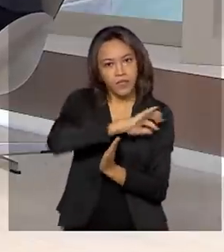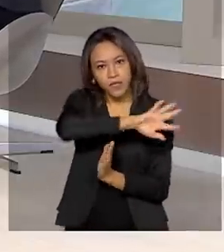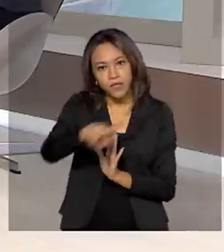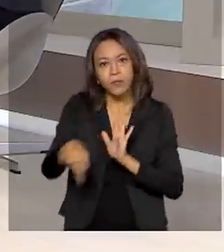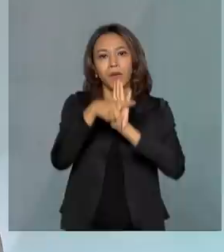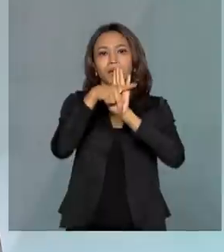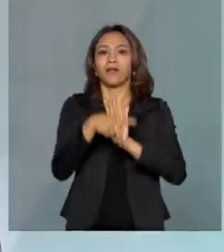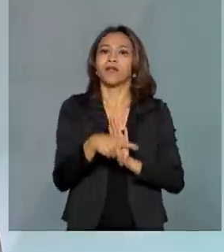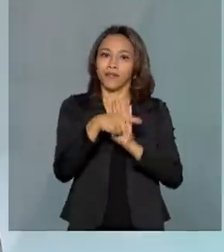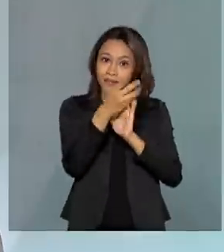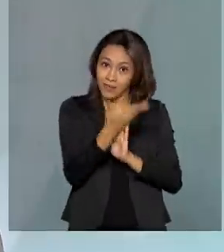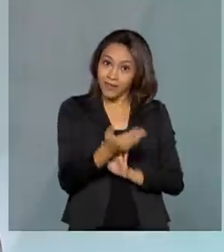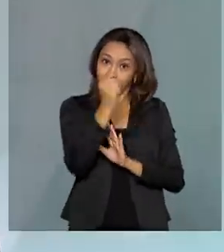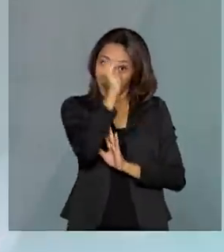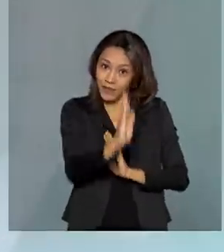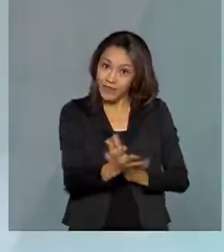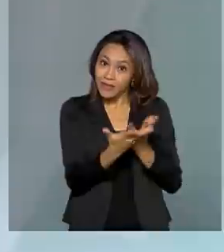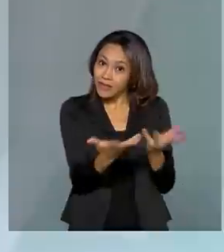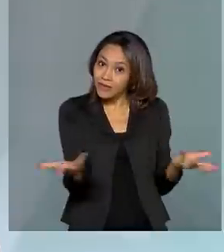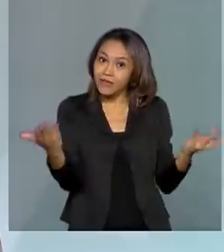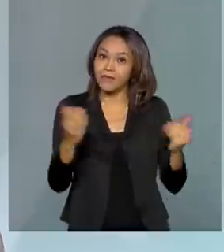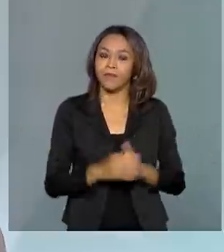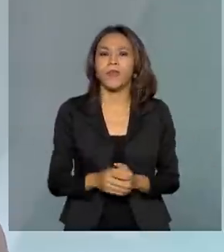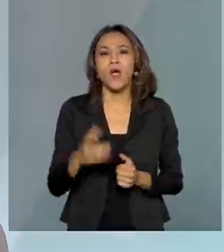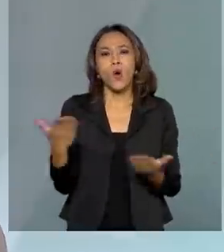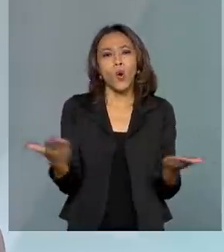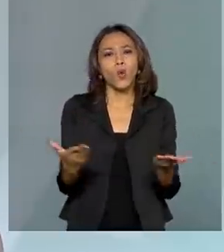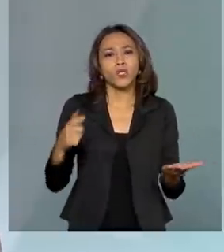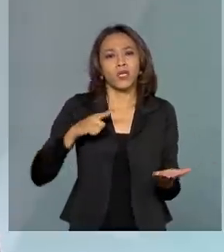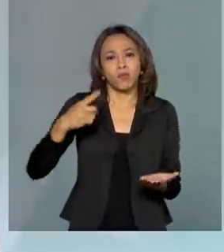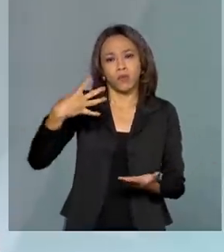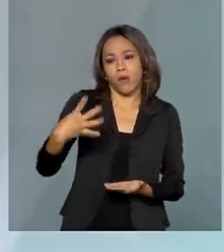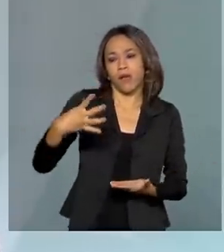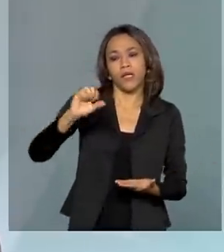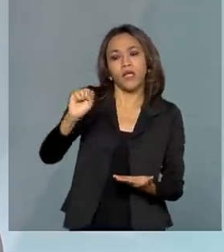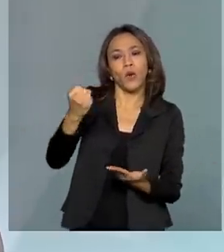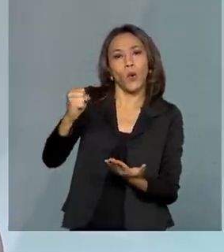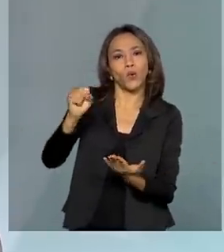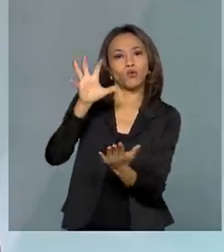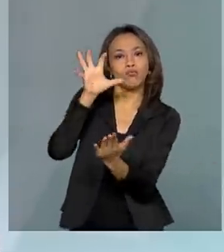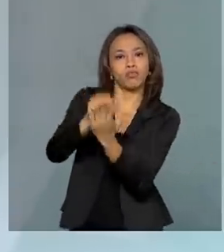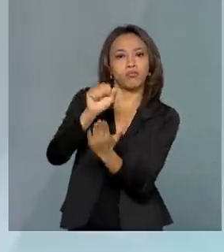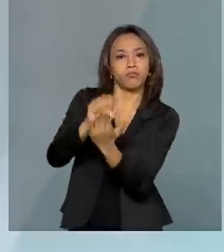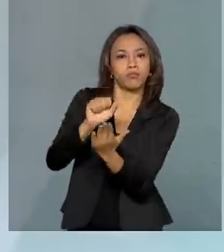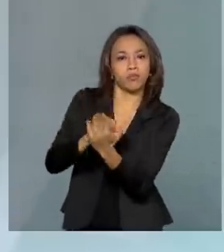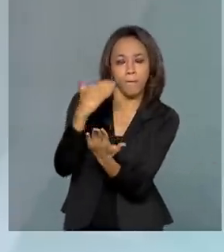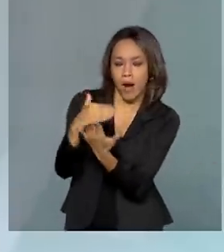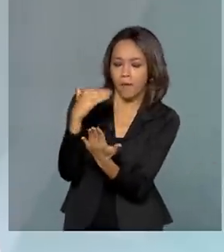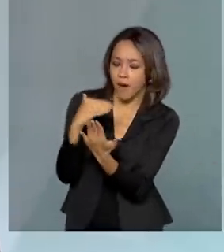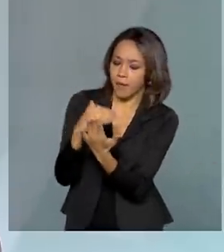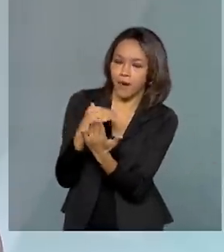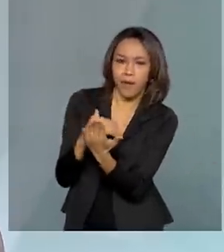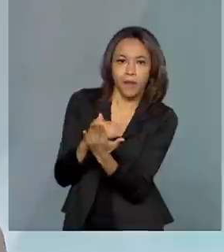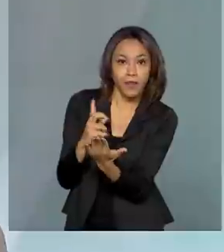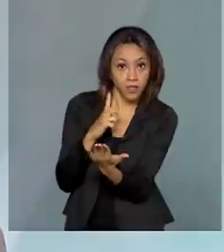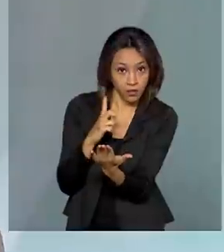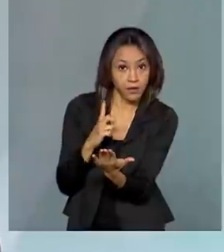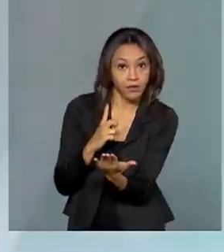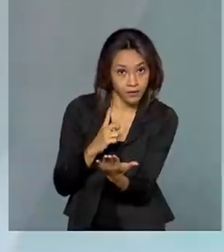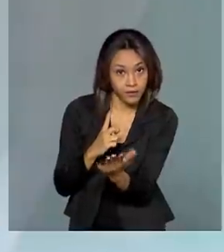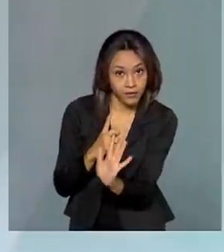imaterial no Brasil? Hoje nós temos, Paulo, 48 bens registrados. E em todas